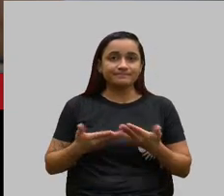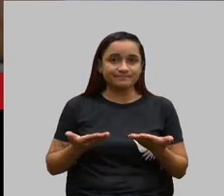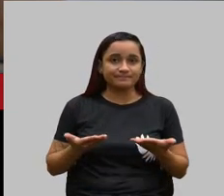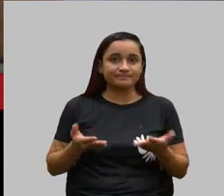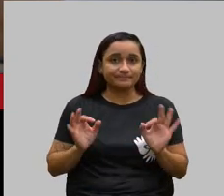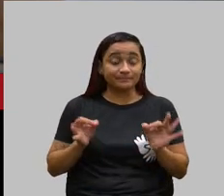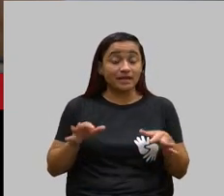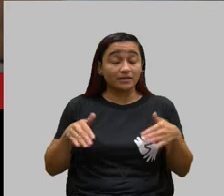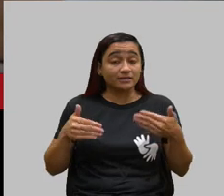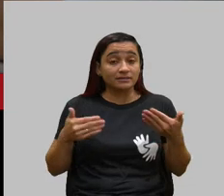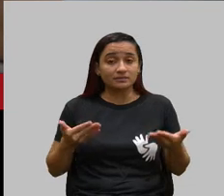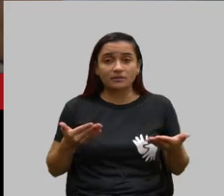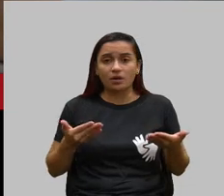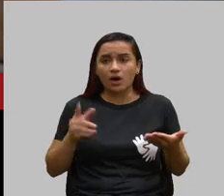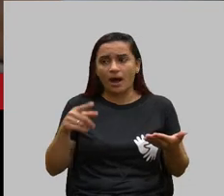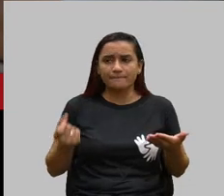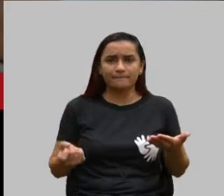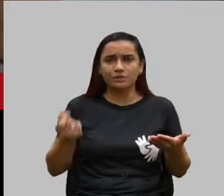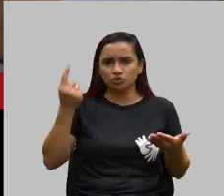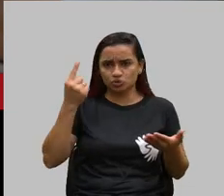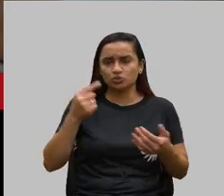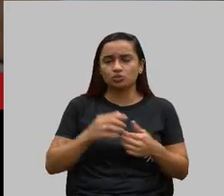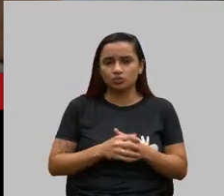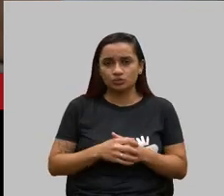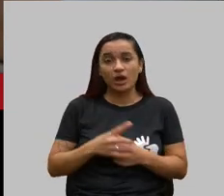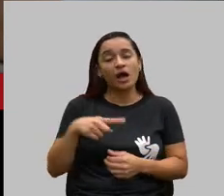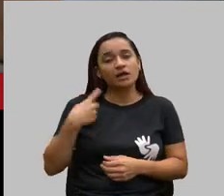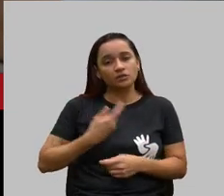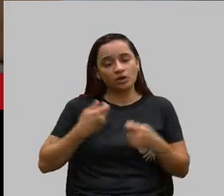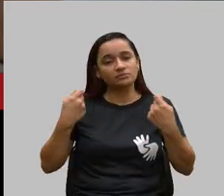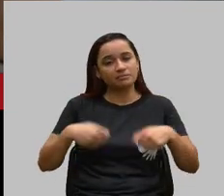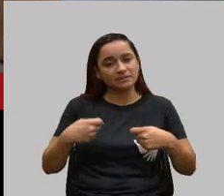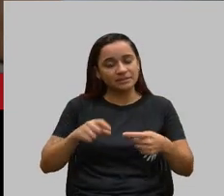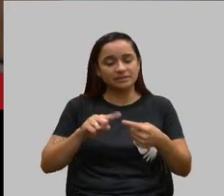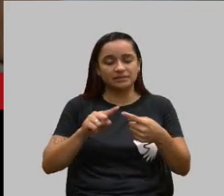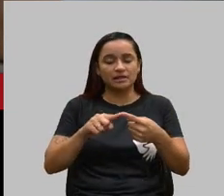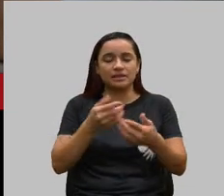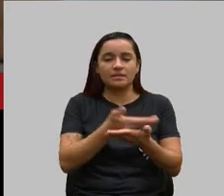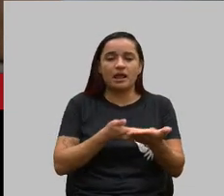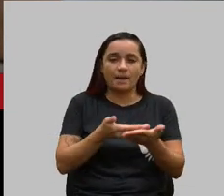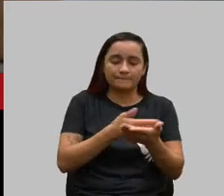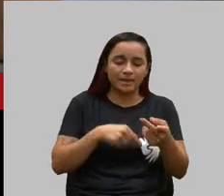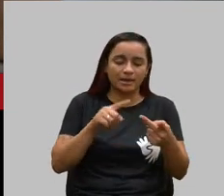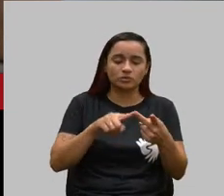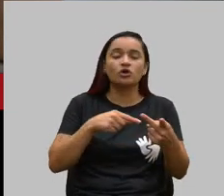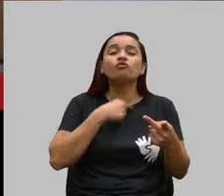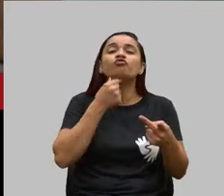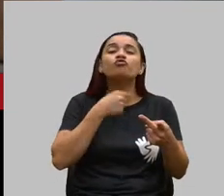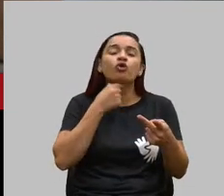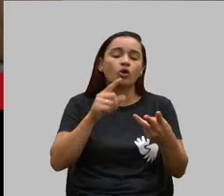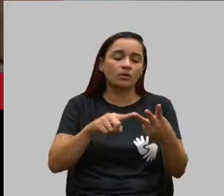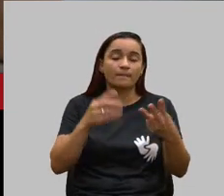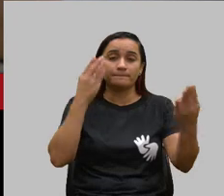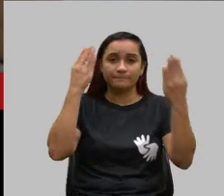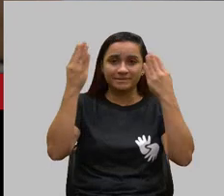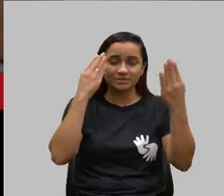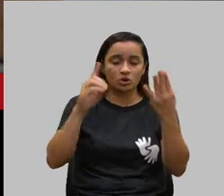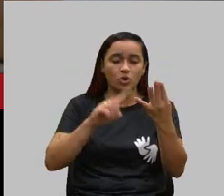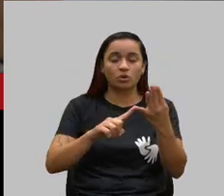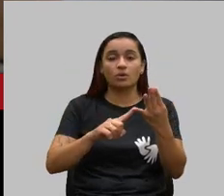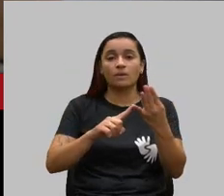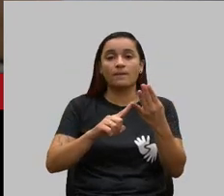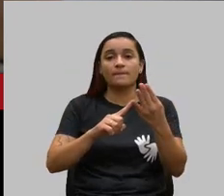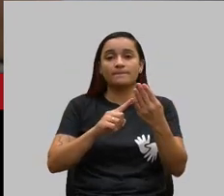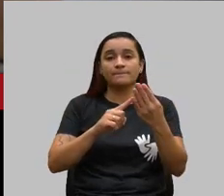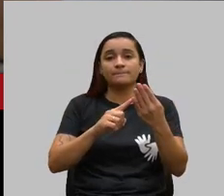Então, é um absurdo. E nós precisamos de um terapeuta, de fono, psicólogo, psiquiata, fora os